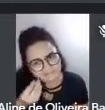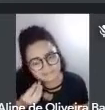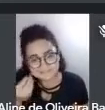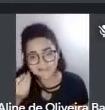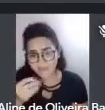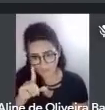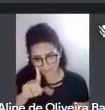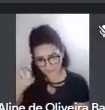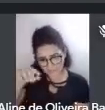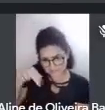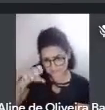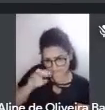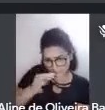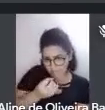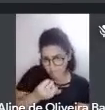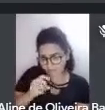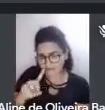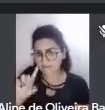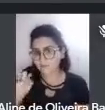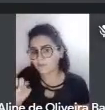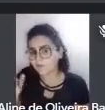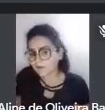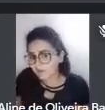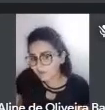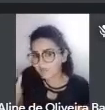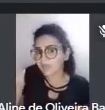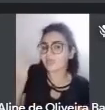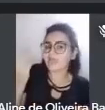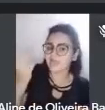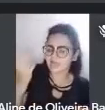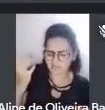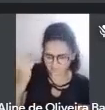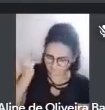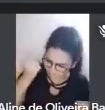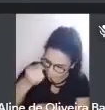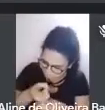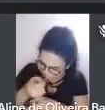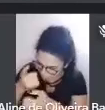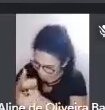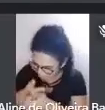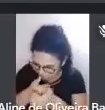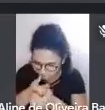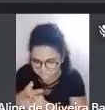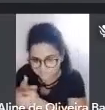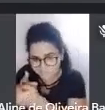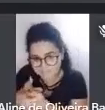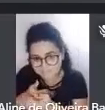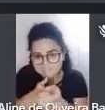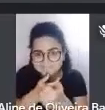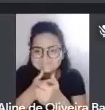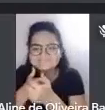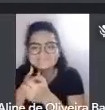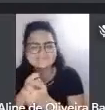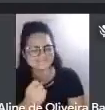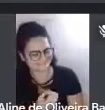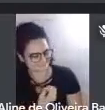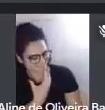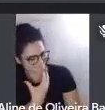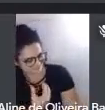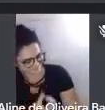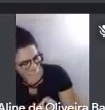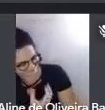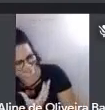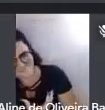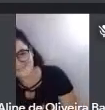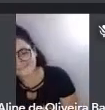Espalhou o meu dia O que aconteceu no nosso amigo E